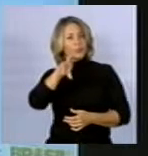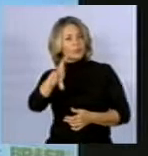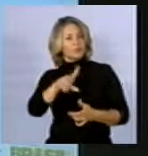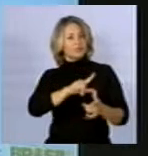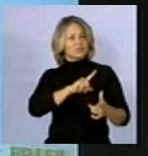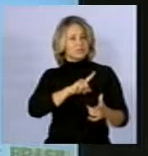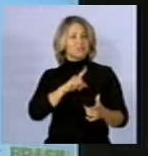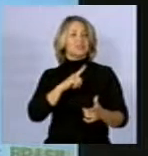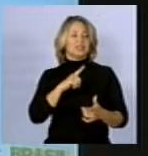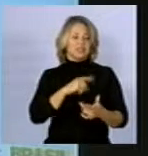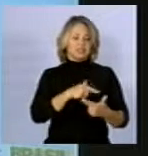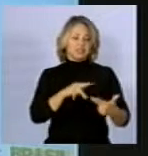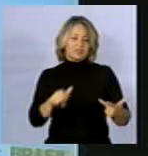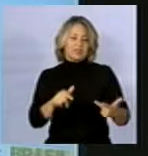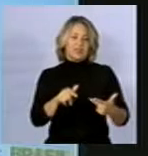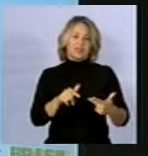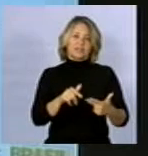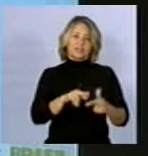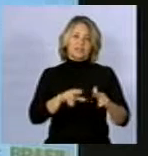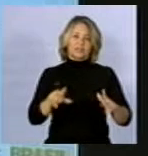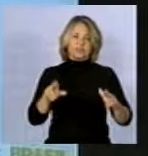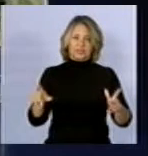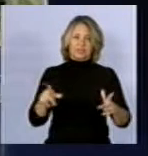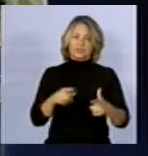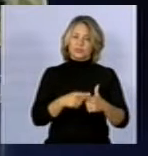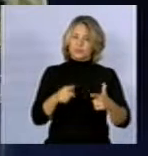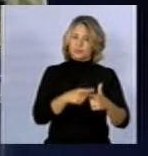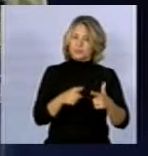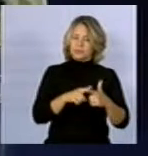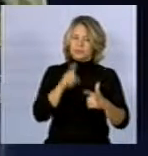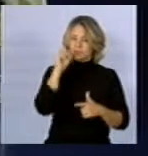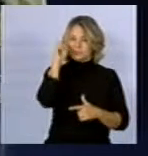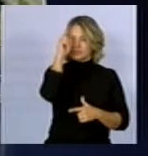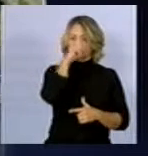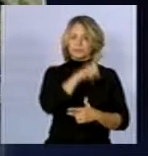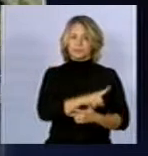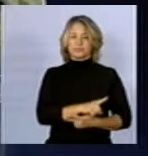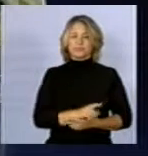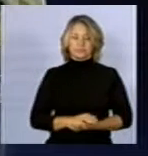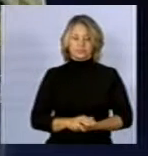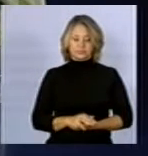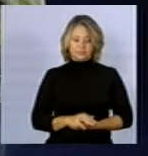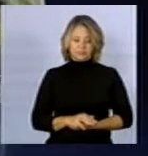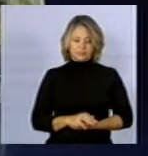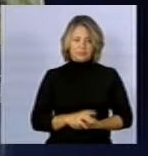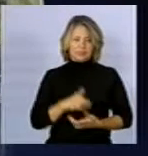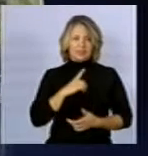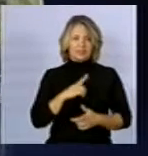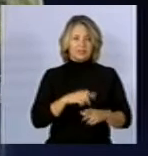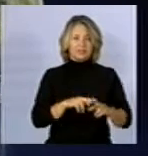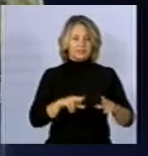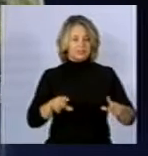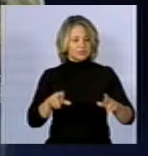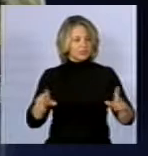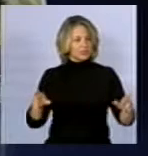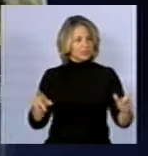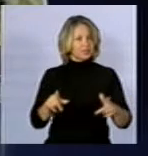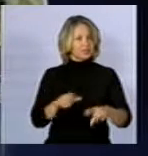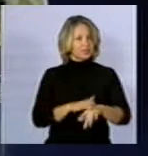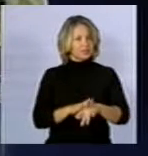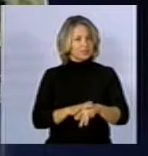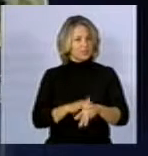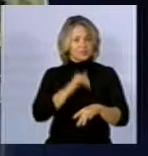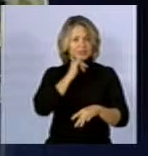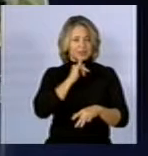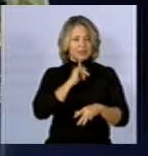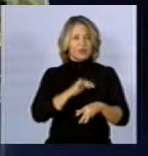estabelecidos pela literatura. E eu coloquei o terceiro tópico de etilogia multifatorial. Então, câncer